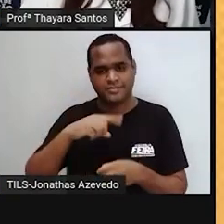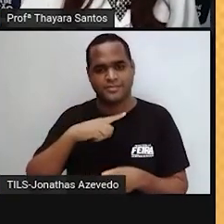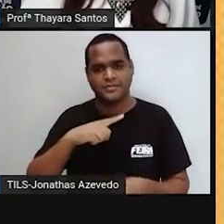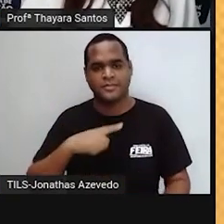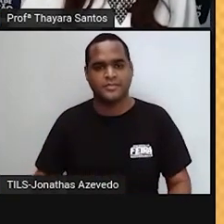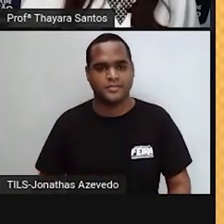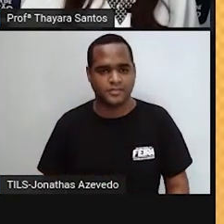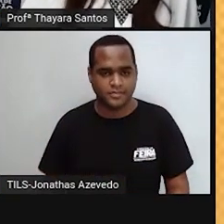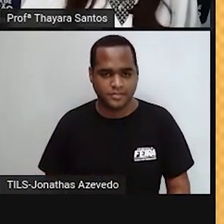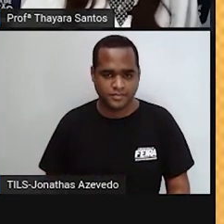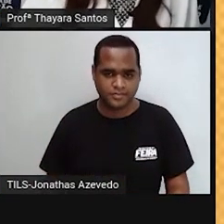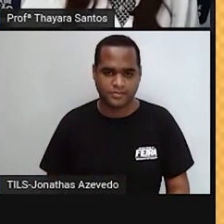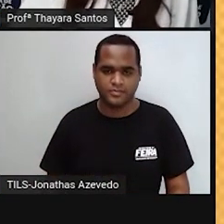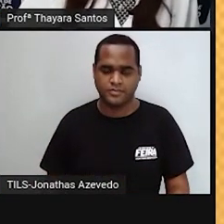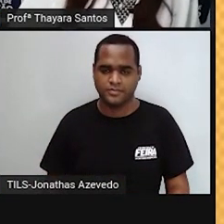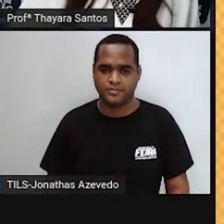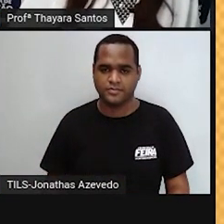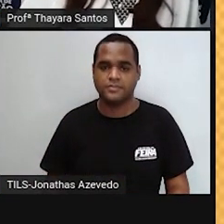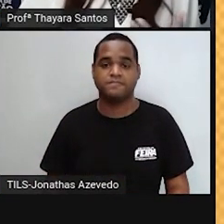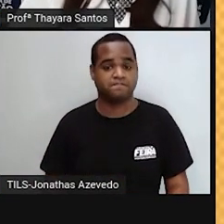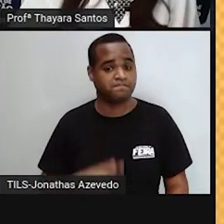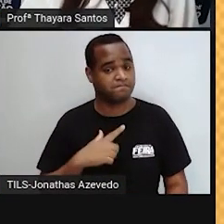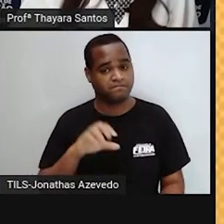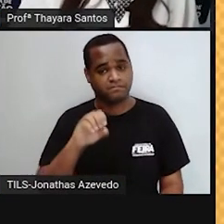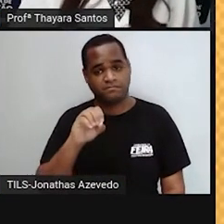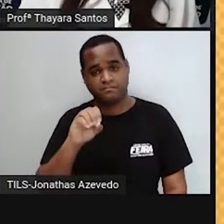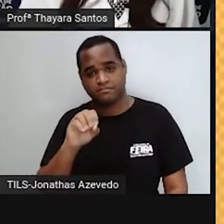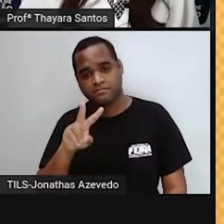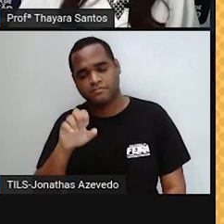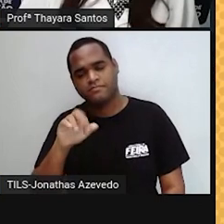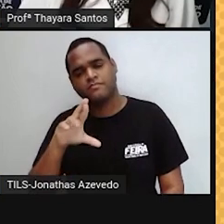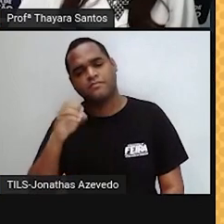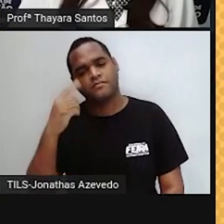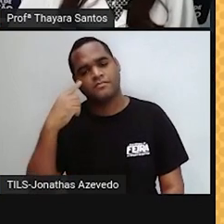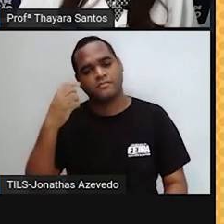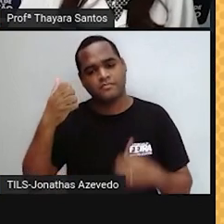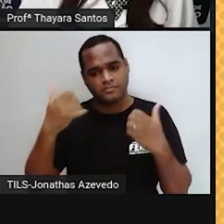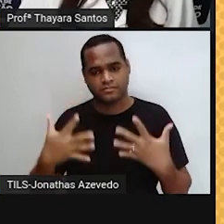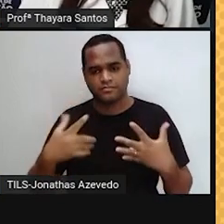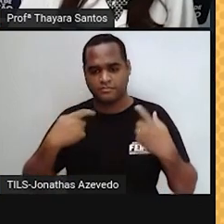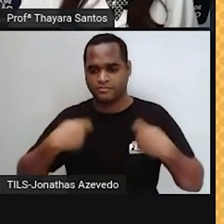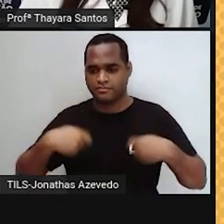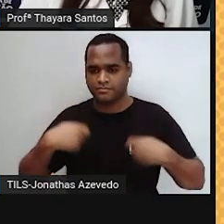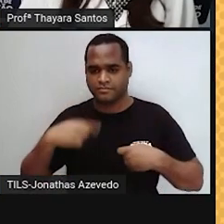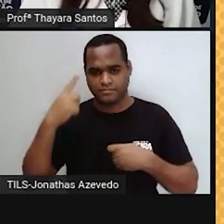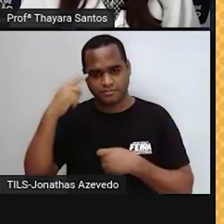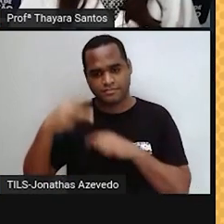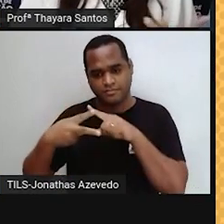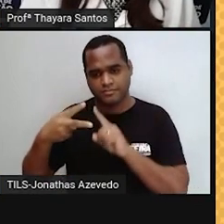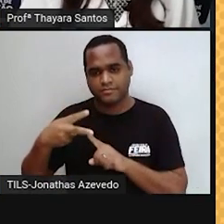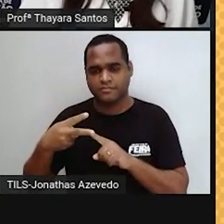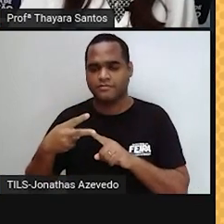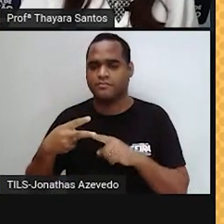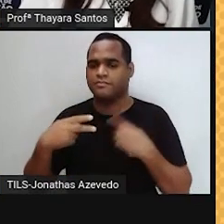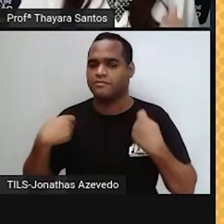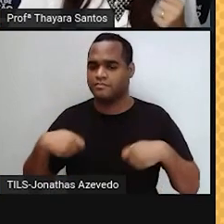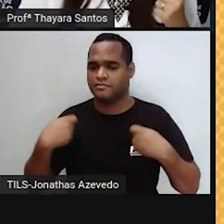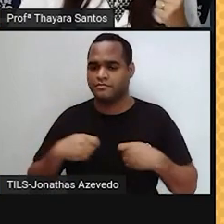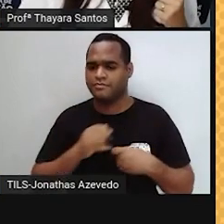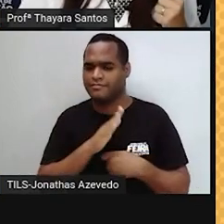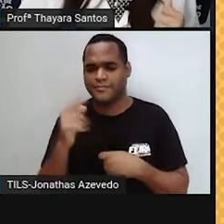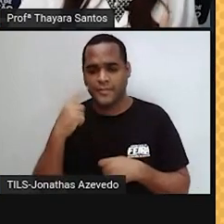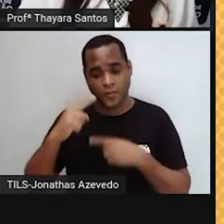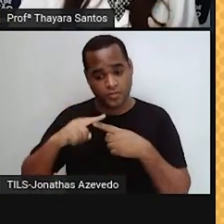Vamos começar falando um pouquinho sobre os ovários. Os ovários são duas glândulas, que estão localizadas uma de cada lado.